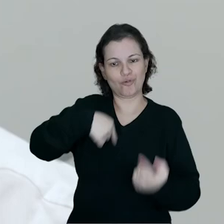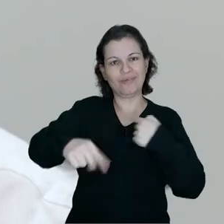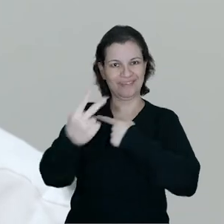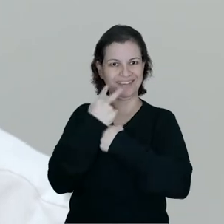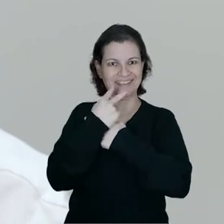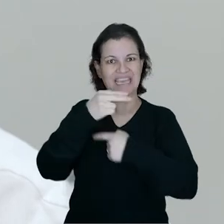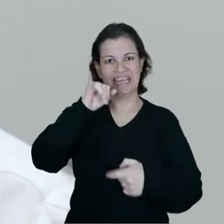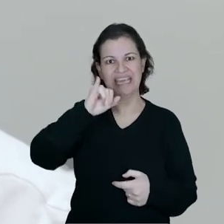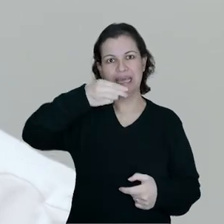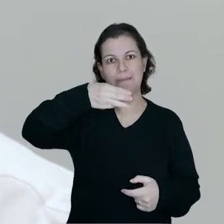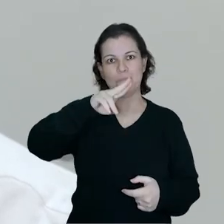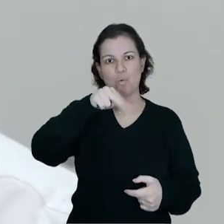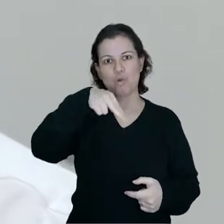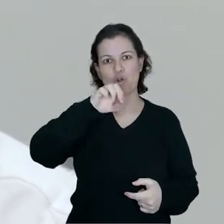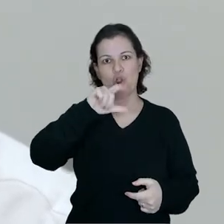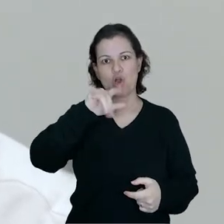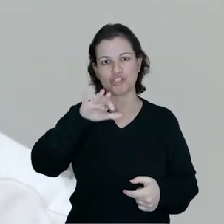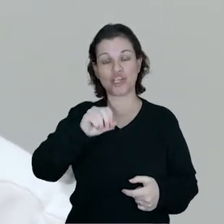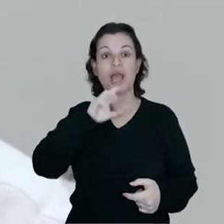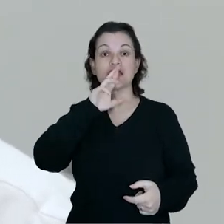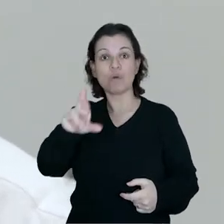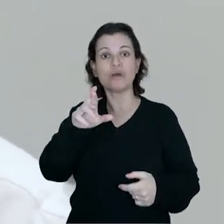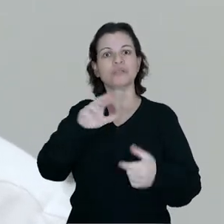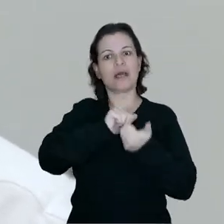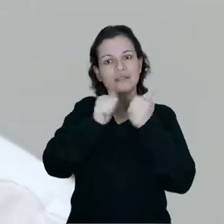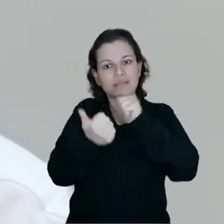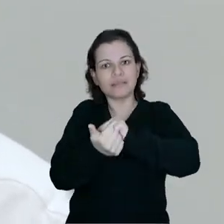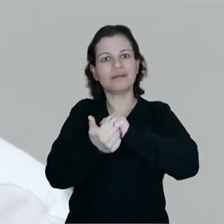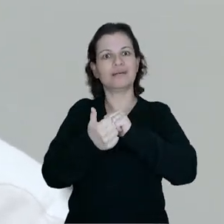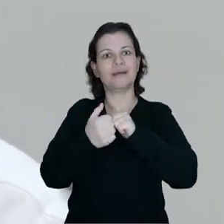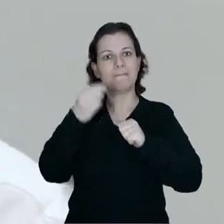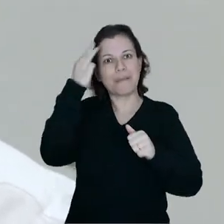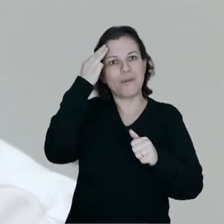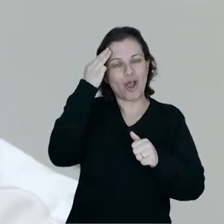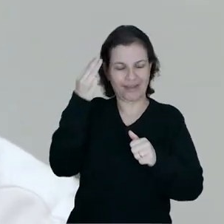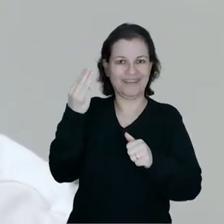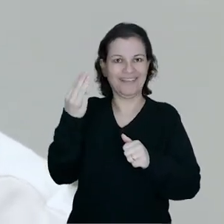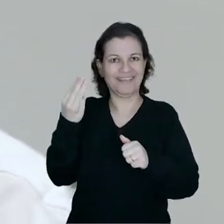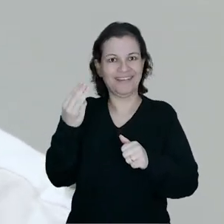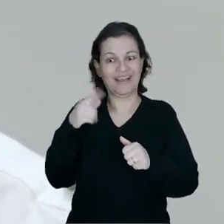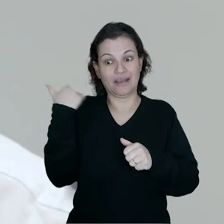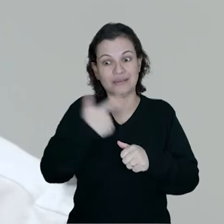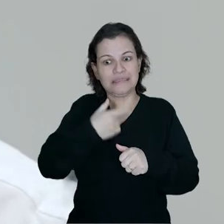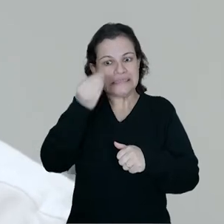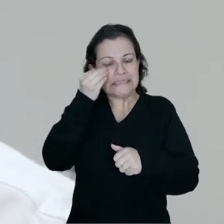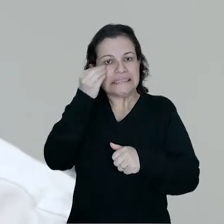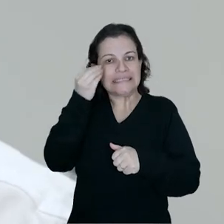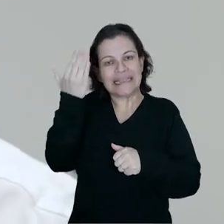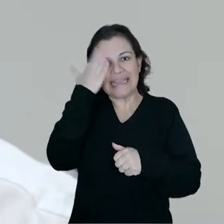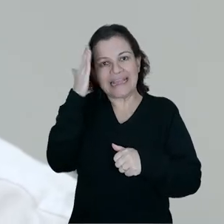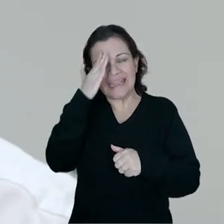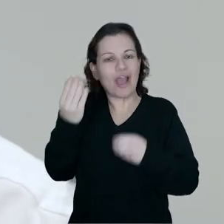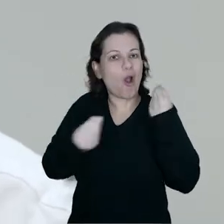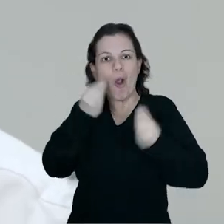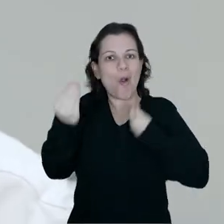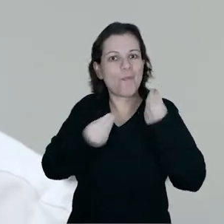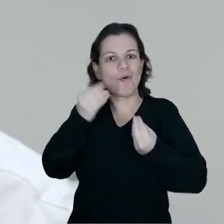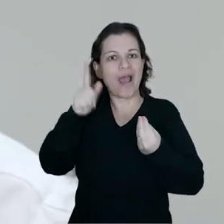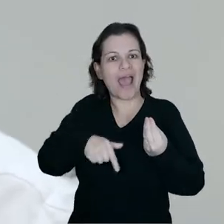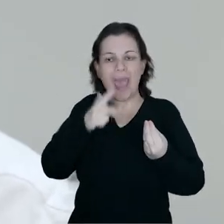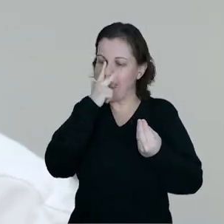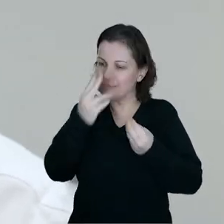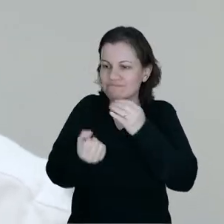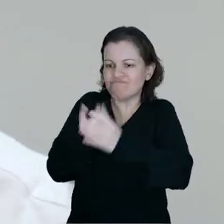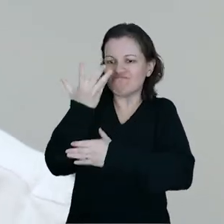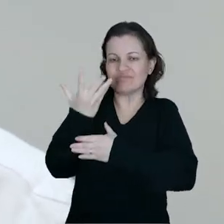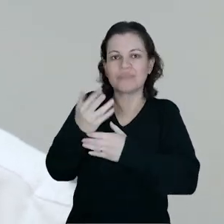imunologia, mais especificamente com a resposta imune adaptativa, com a resposta imune de memória. E a gente tem tentado entender, então, como